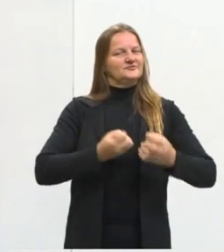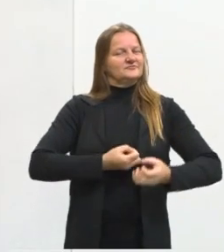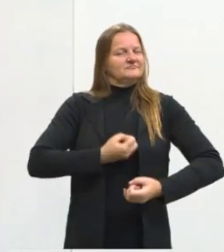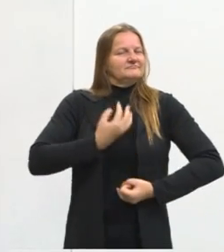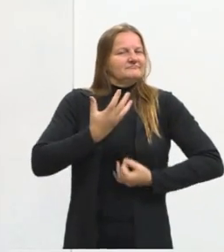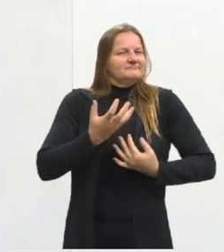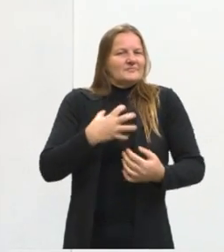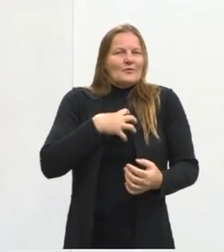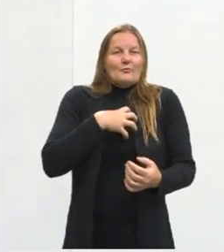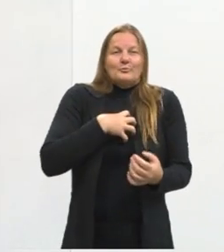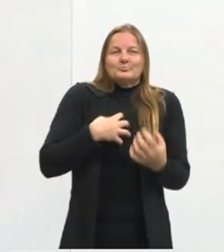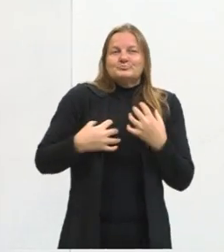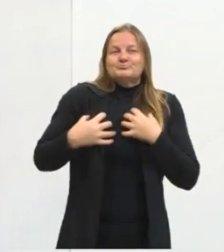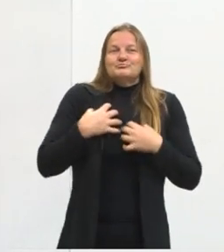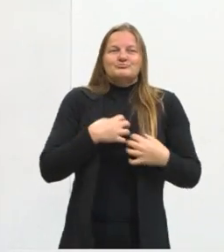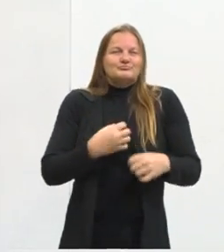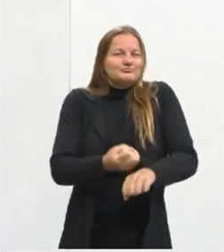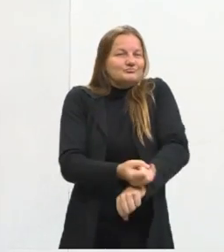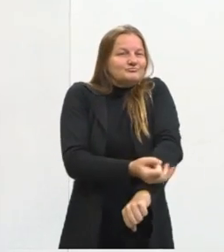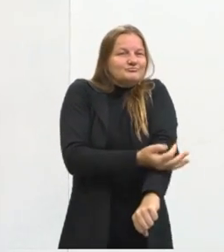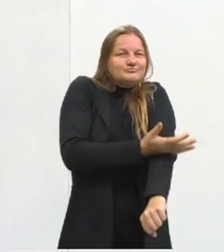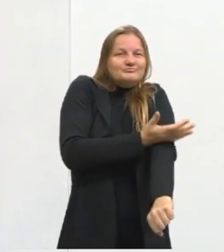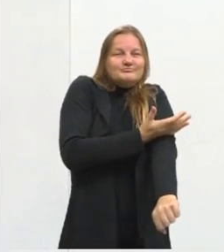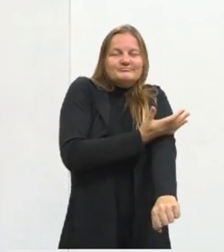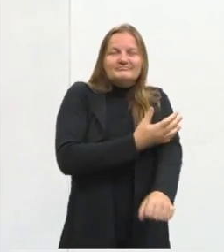E, em relação